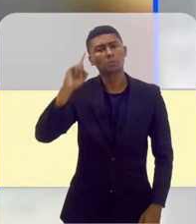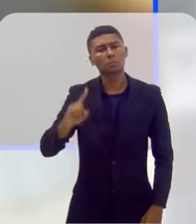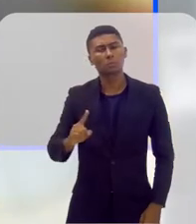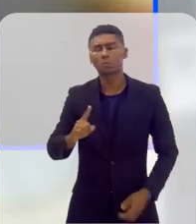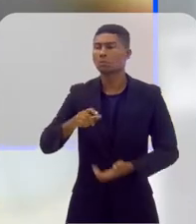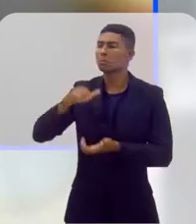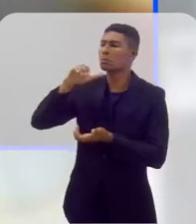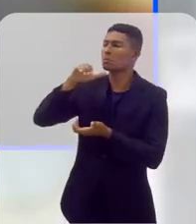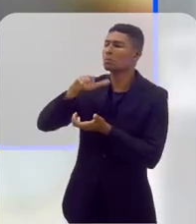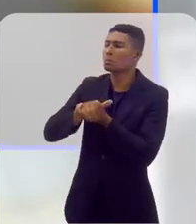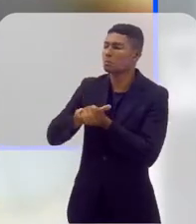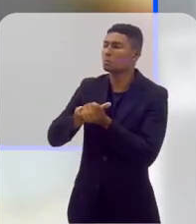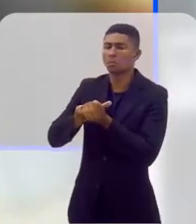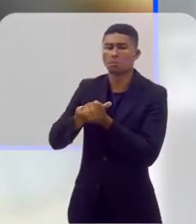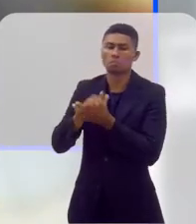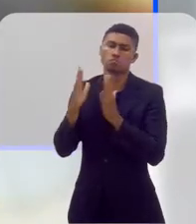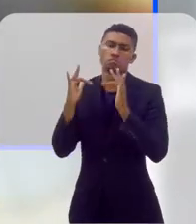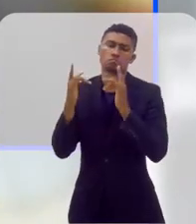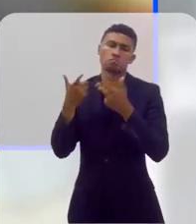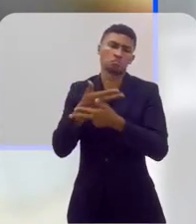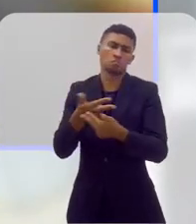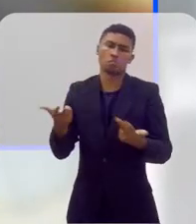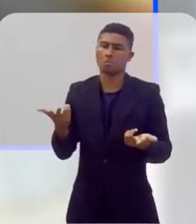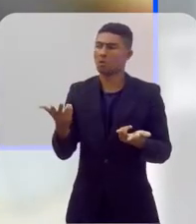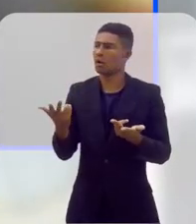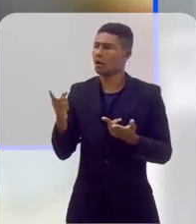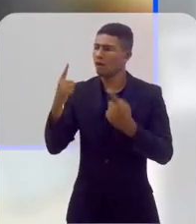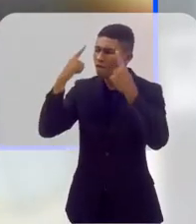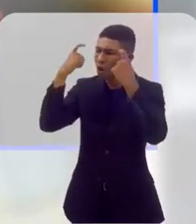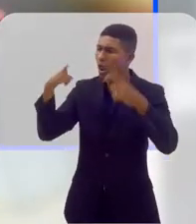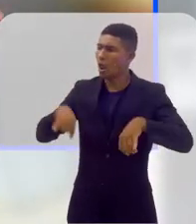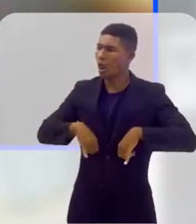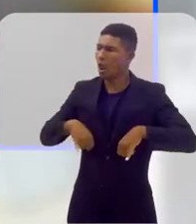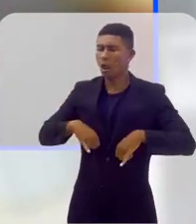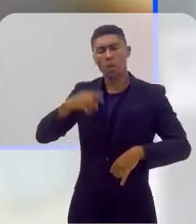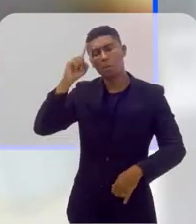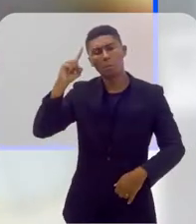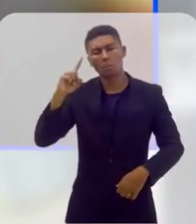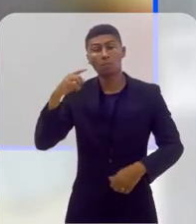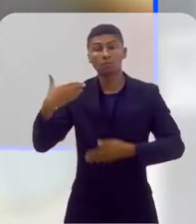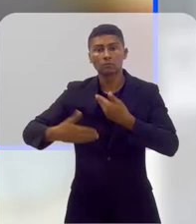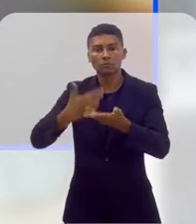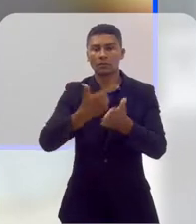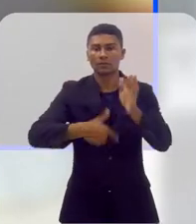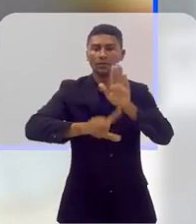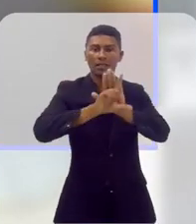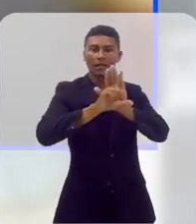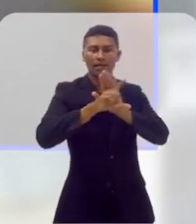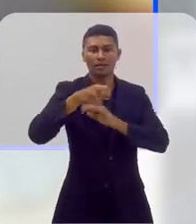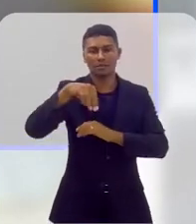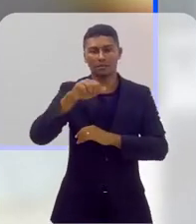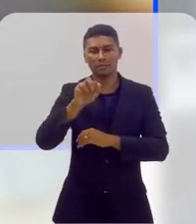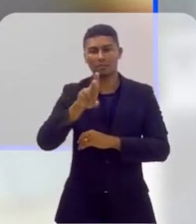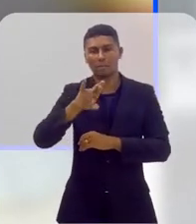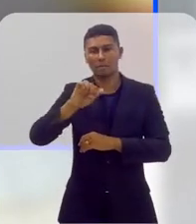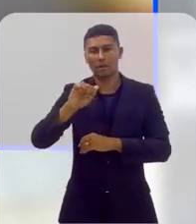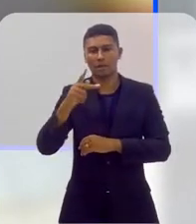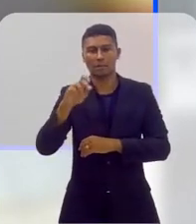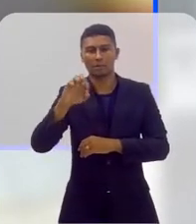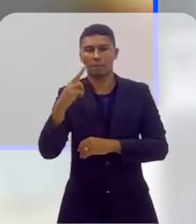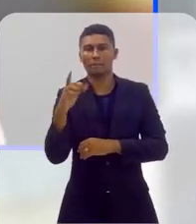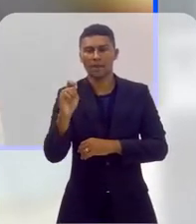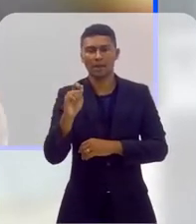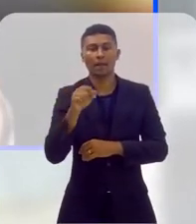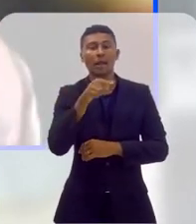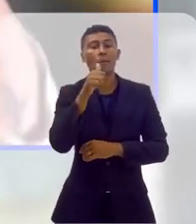pessoais, nas suas relações afetivas, começam a olhar para o passado, quando chega a Lei Maria da Penha e perceber, puxa, aquele relacionamento que eu